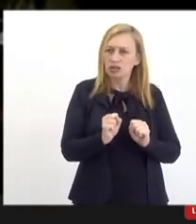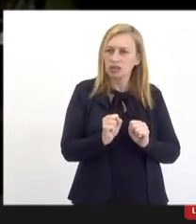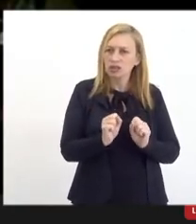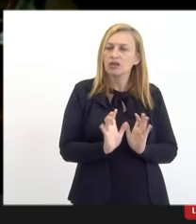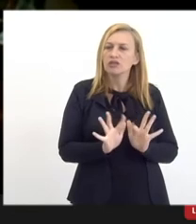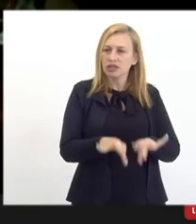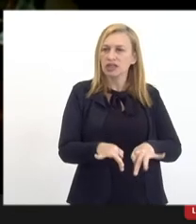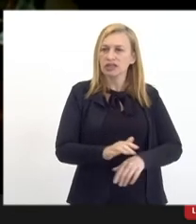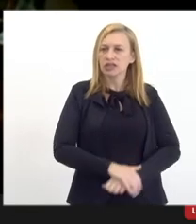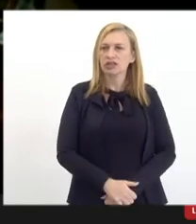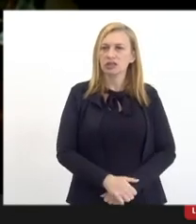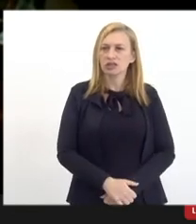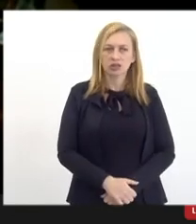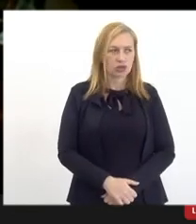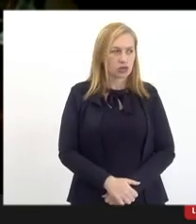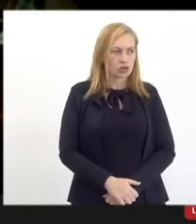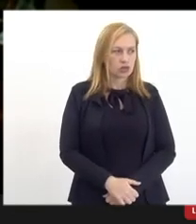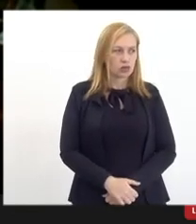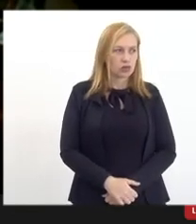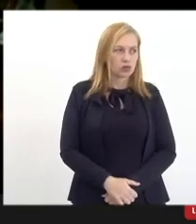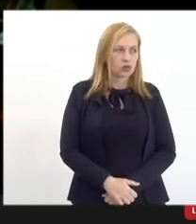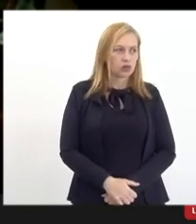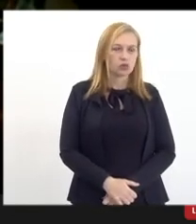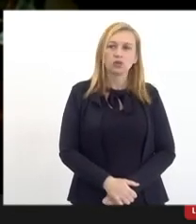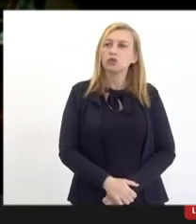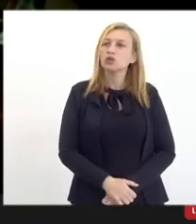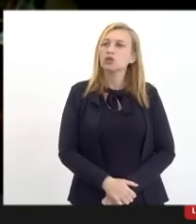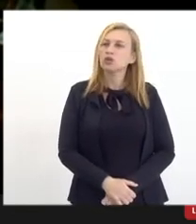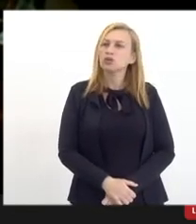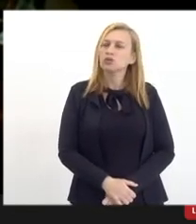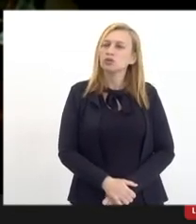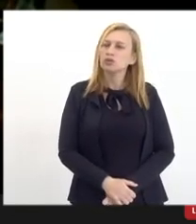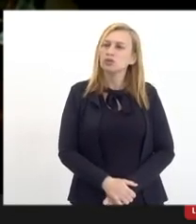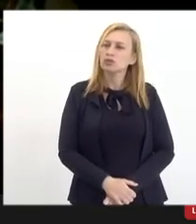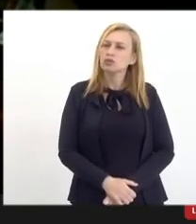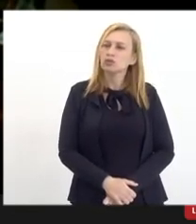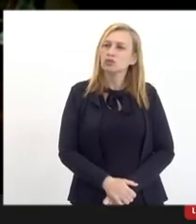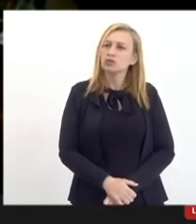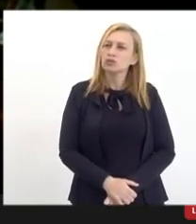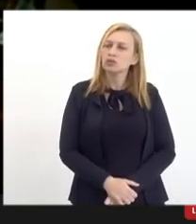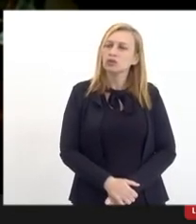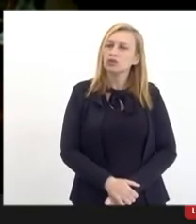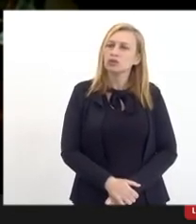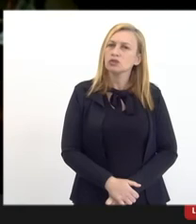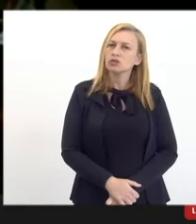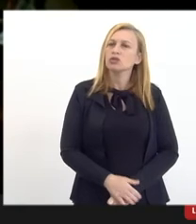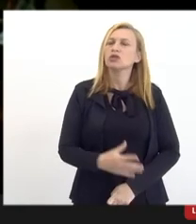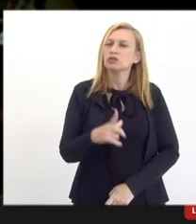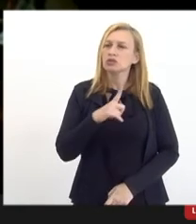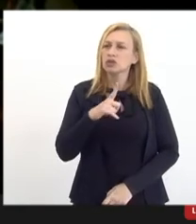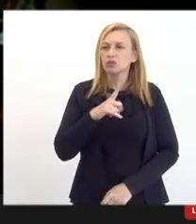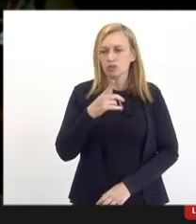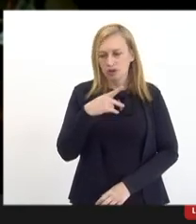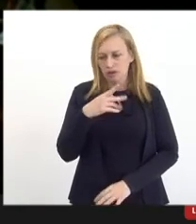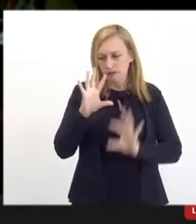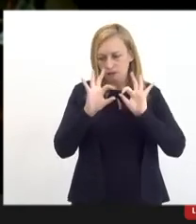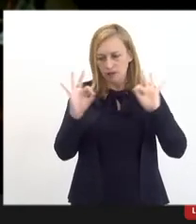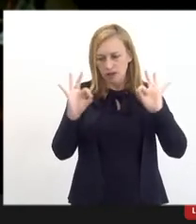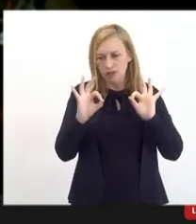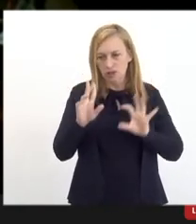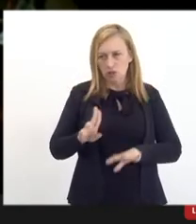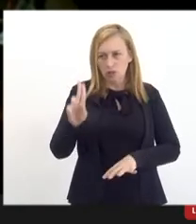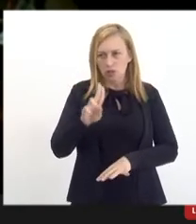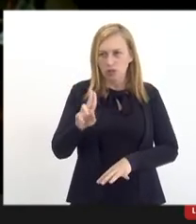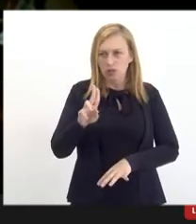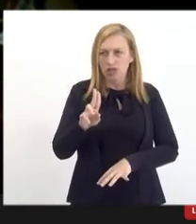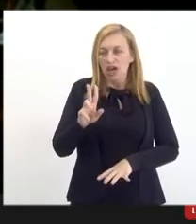finalizar? Eu queria só... Eu tenho um princípio que eu uso, é o seguinte, é o princípio